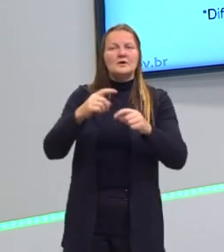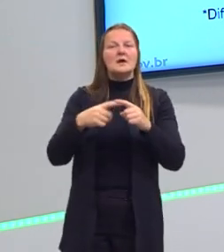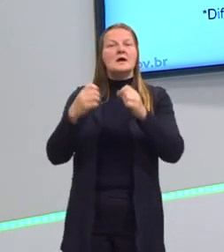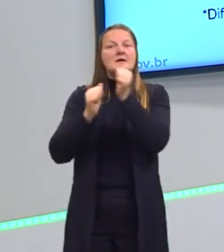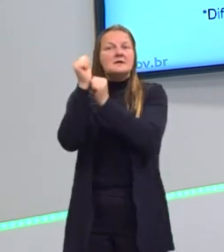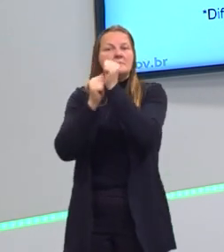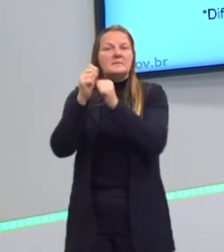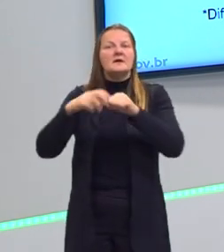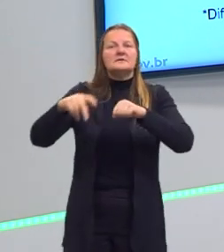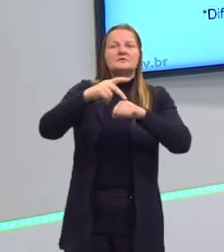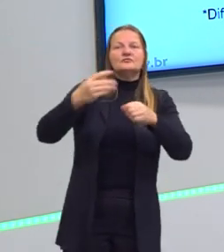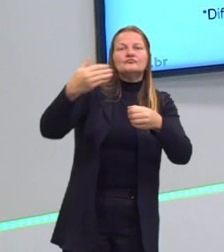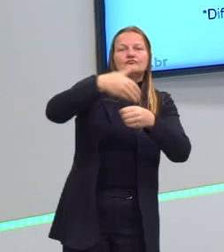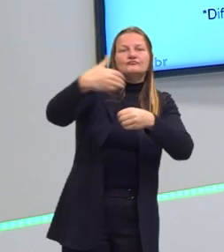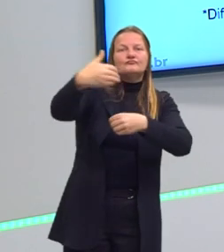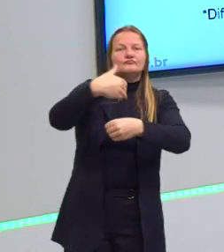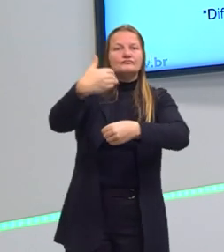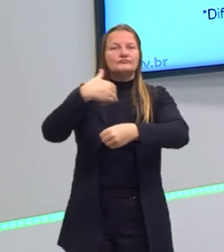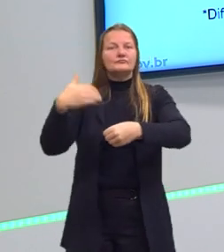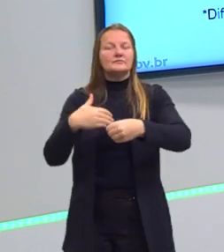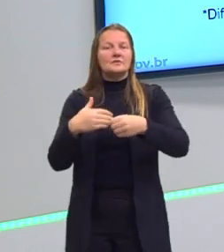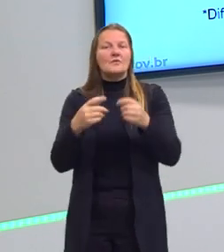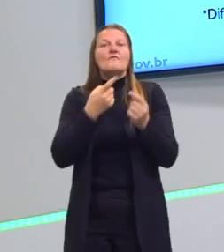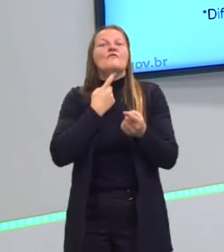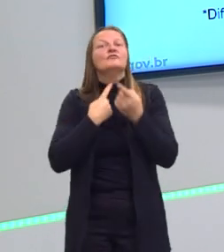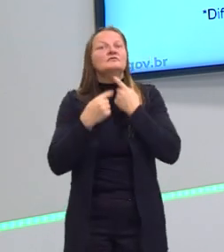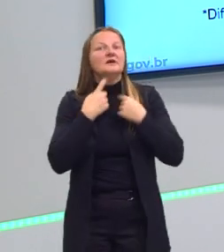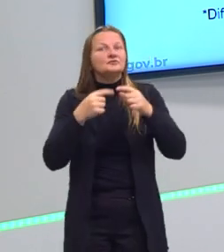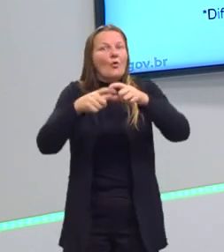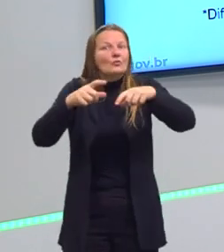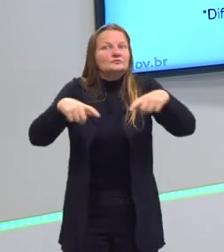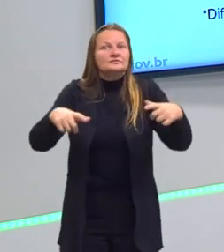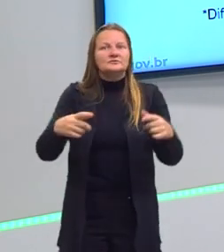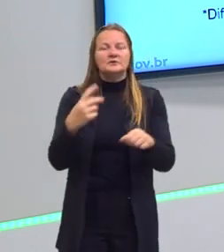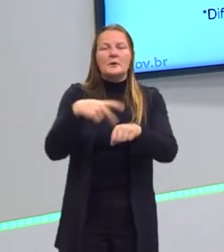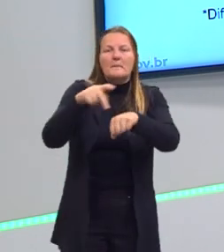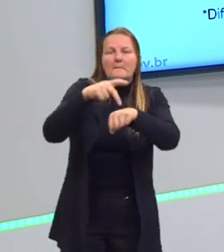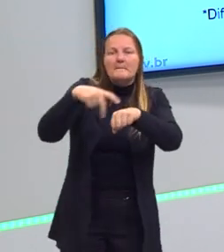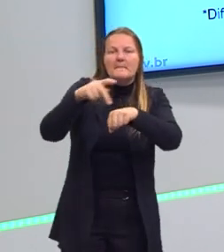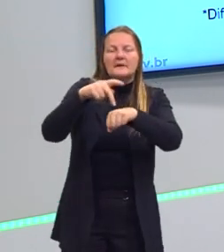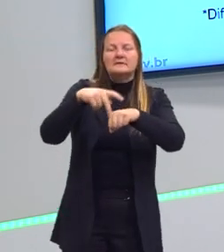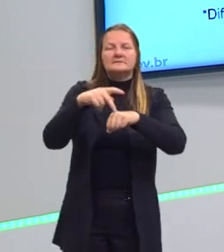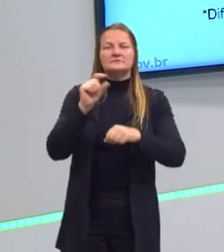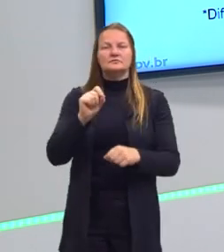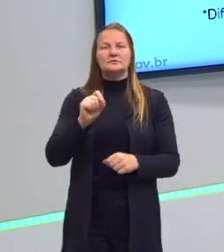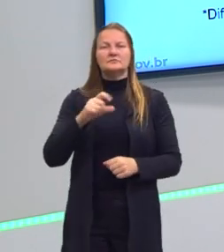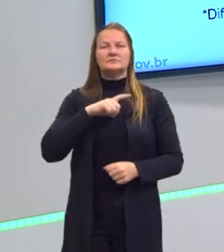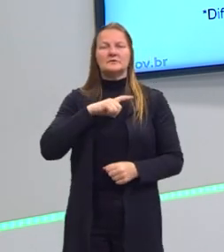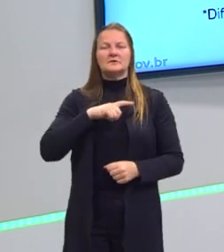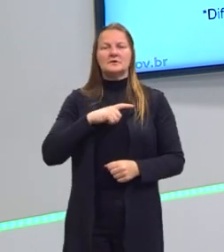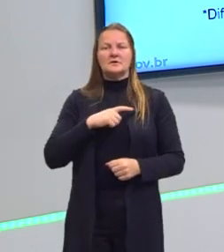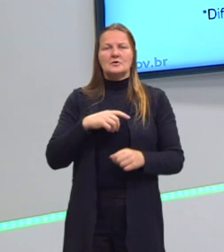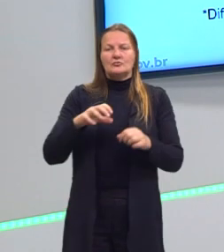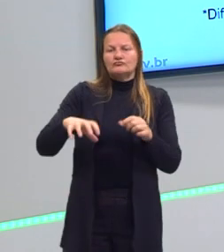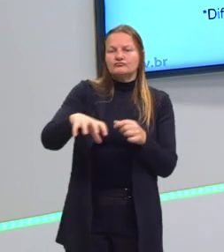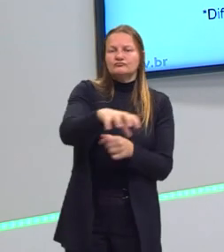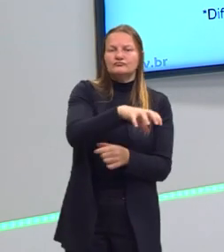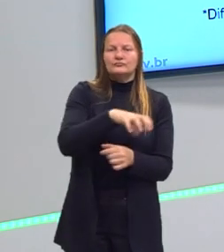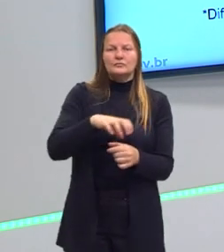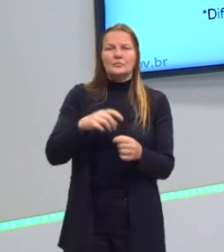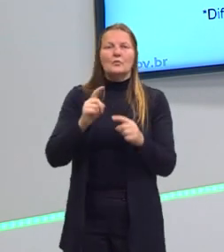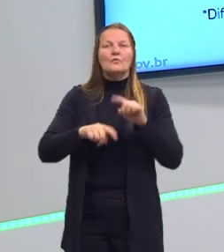elas precisam se instalar, enfim, elas têm vontade de se instalar em países, mas em que setores elas vão atuar,